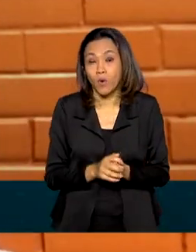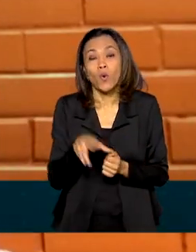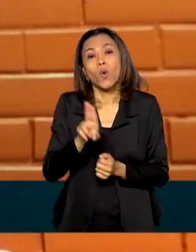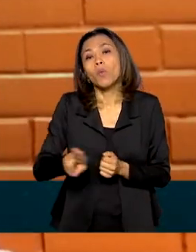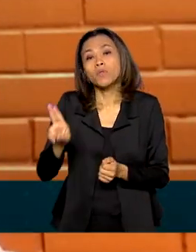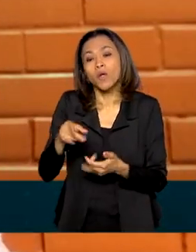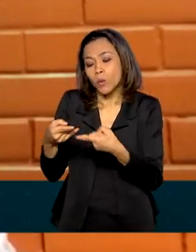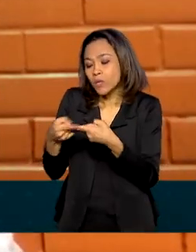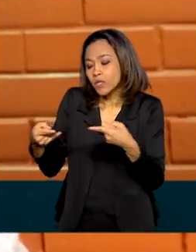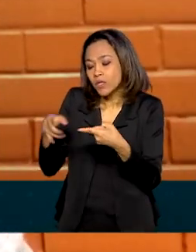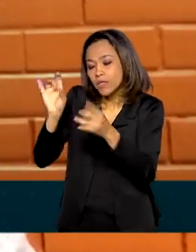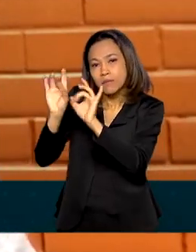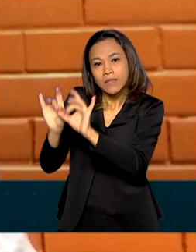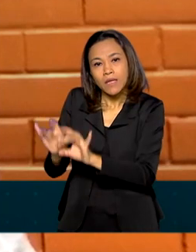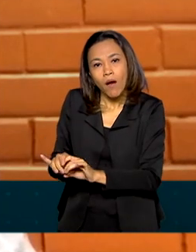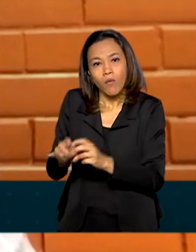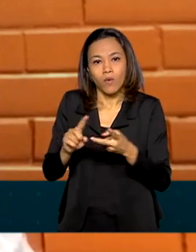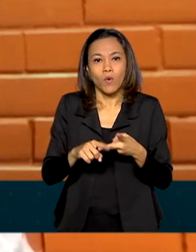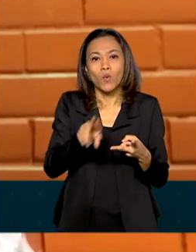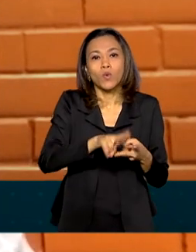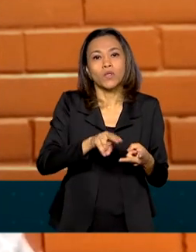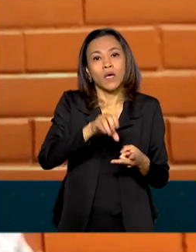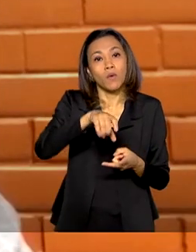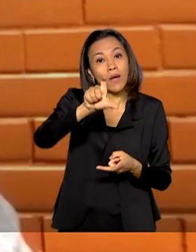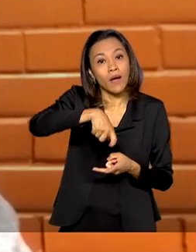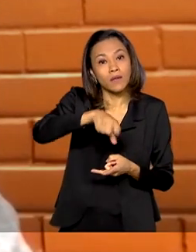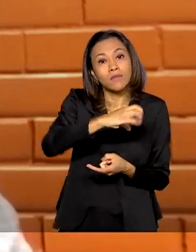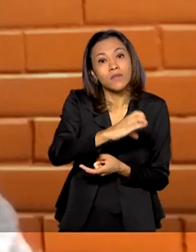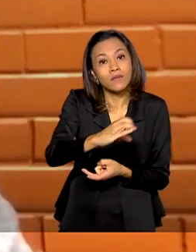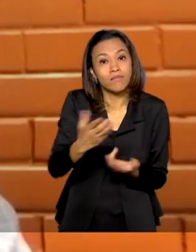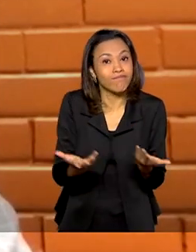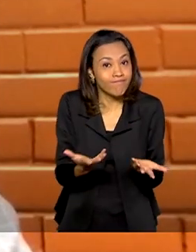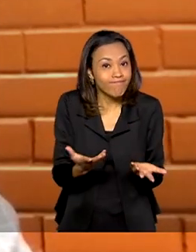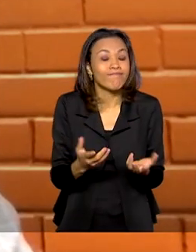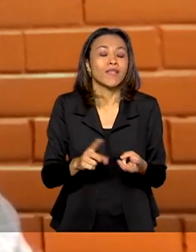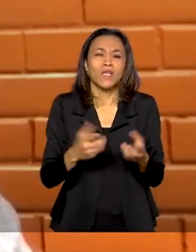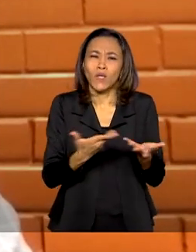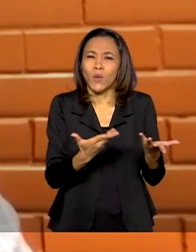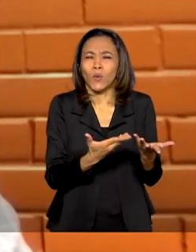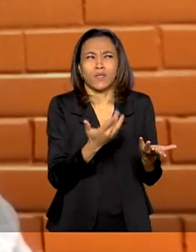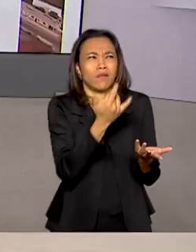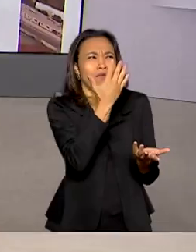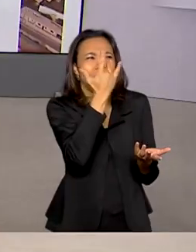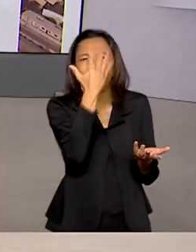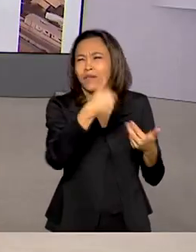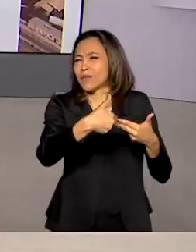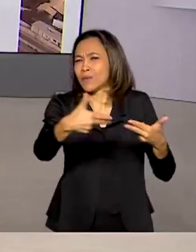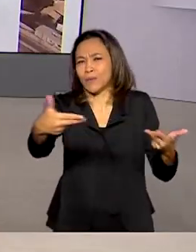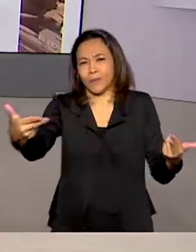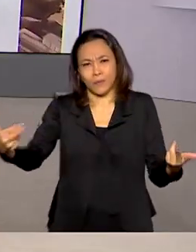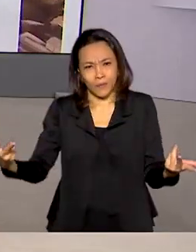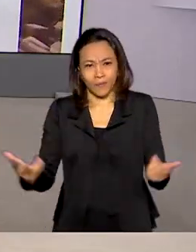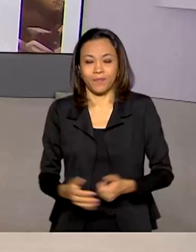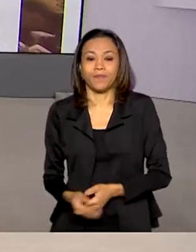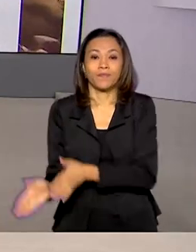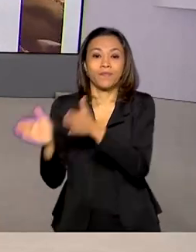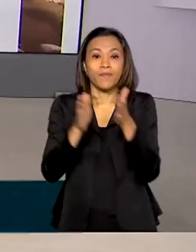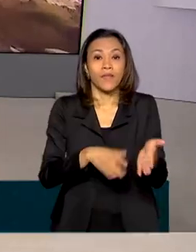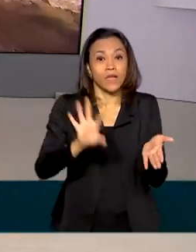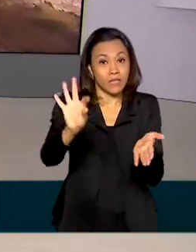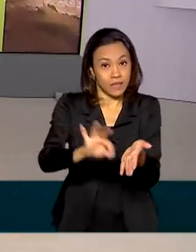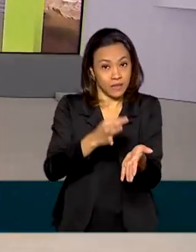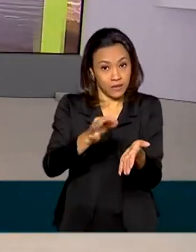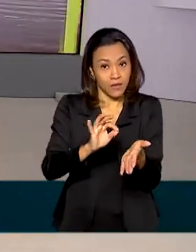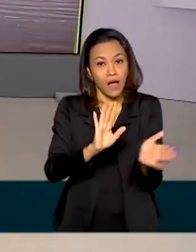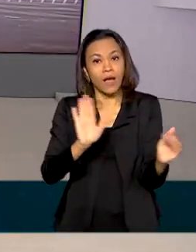especial, o seu cartão de crédito e a variedade do crédito que existe hoje disponível no mercado. As inscrições vão até